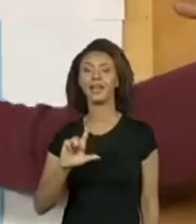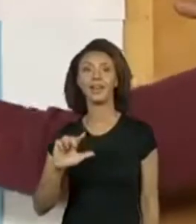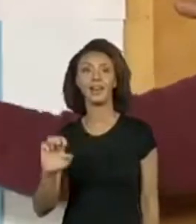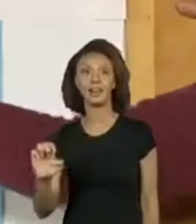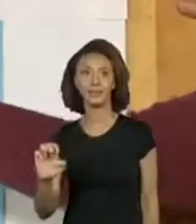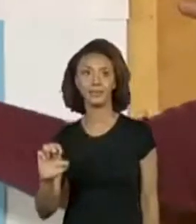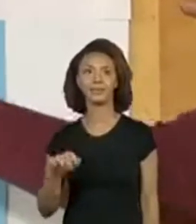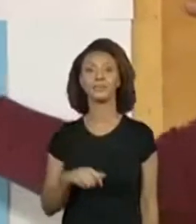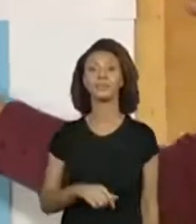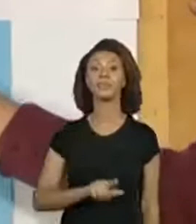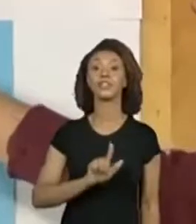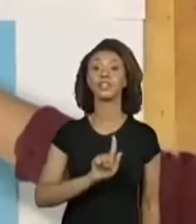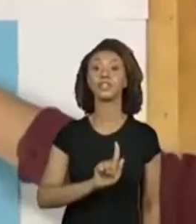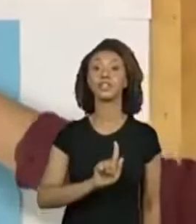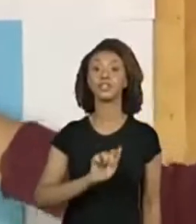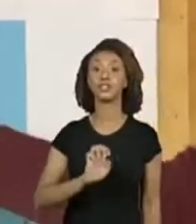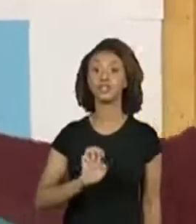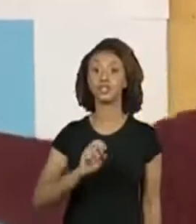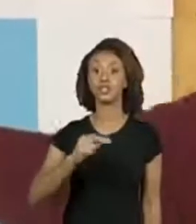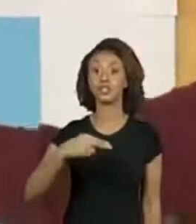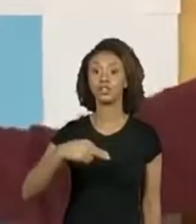Genoveva,